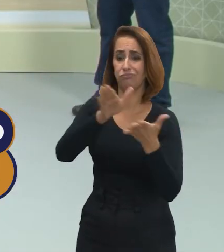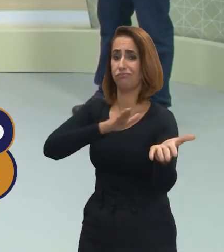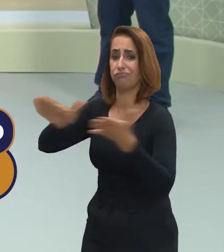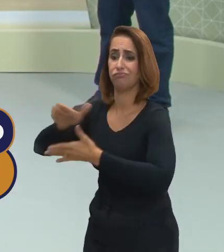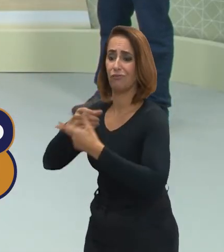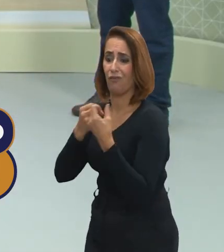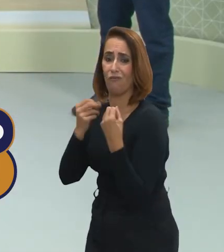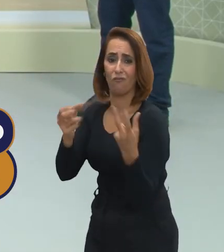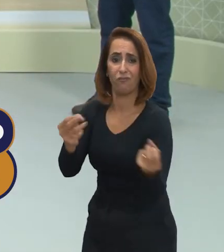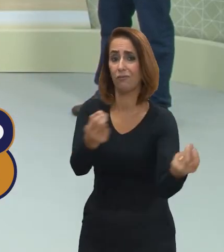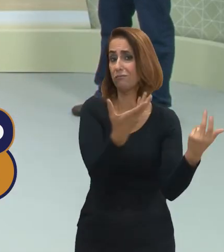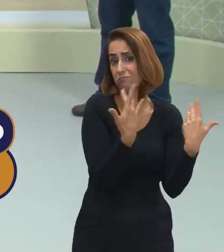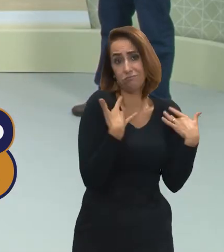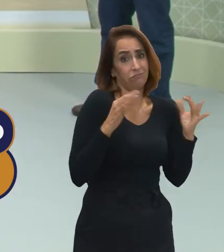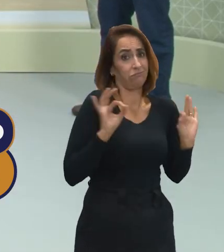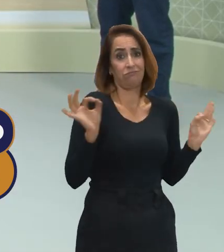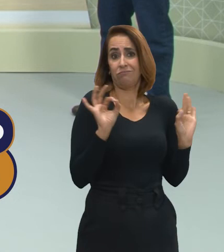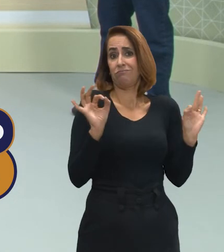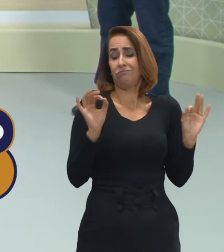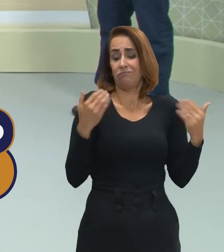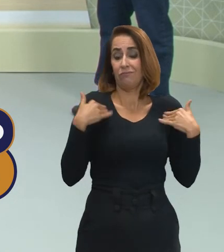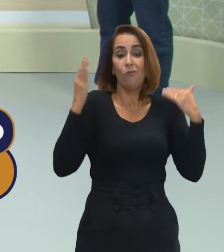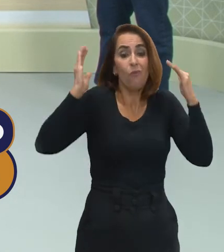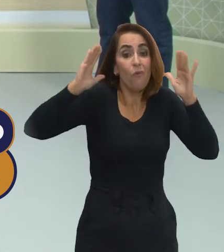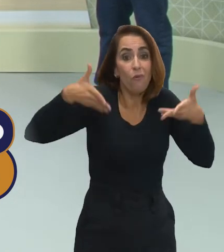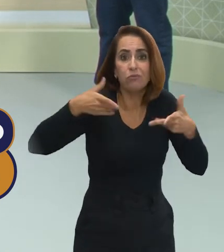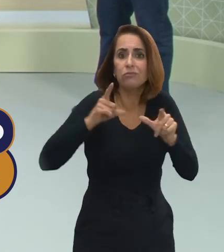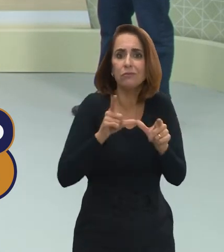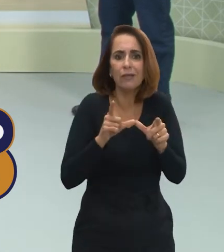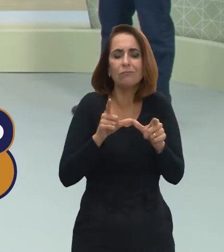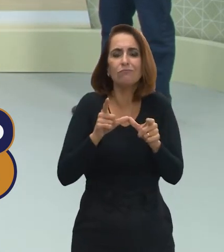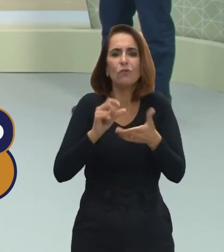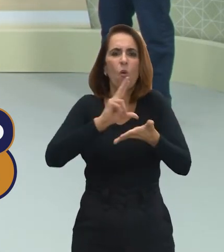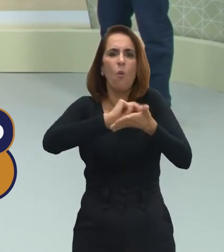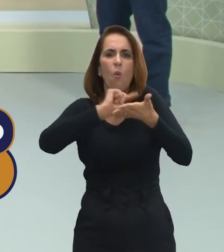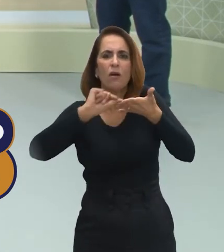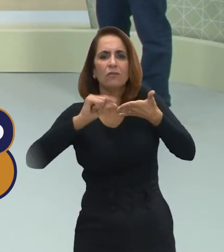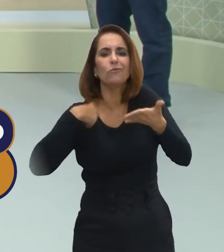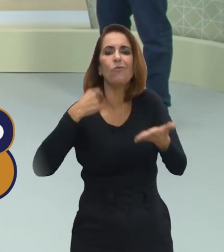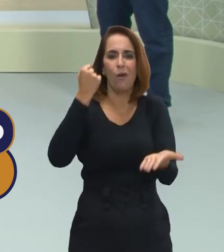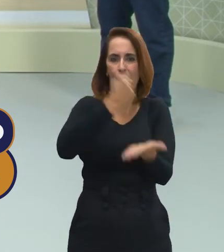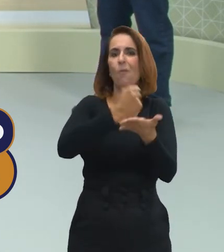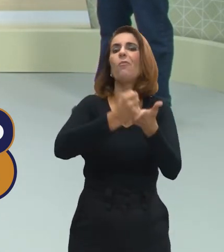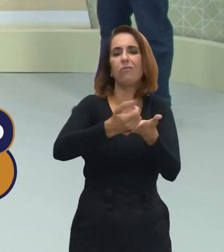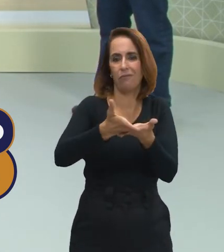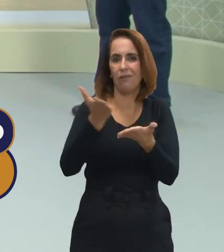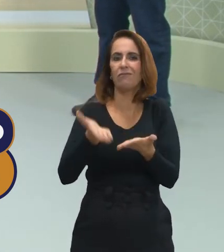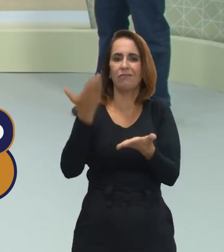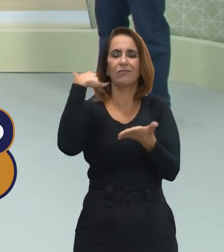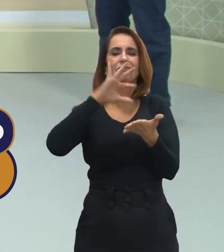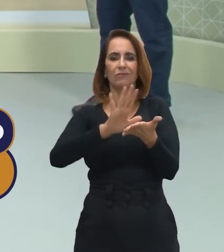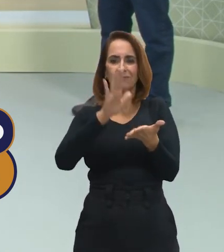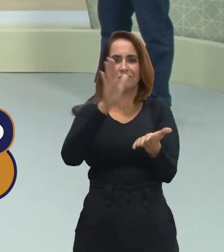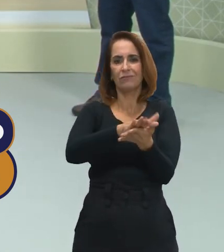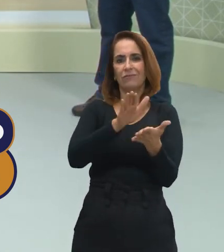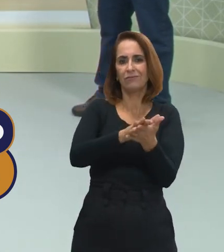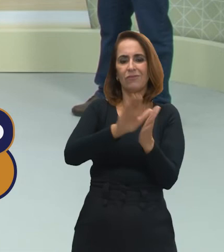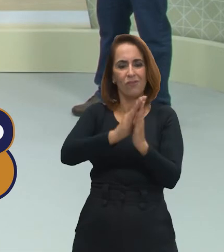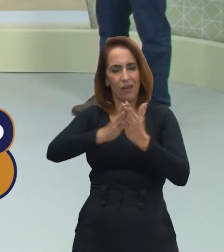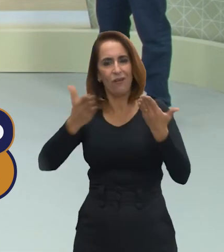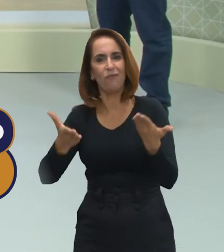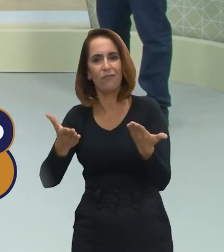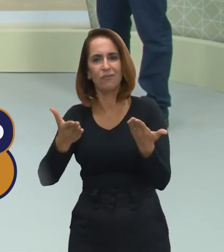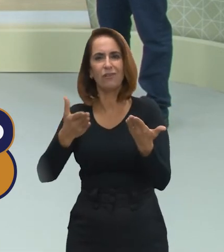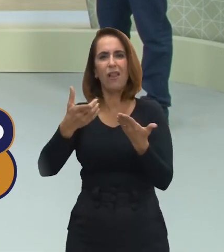de consumo, temos essa dinâmica, hoje, inclusive, tem um artigo que eu publiquei recentemente na revista da